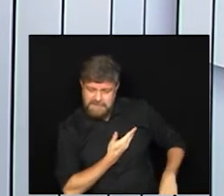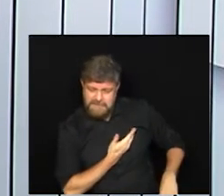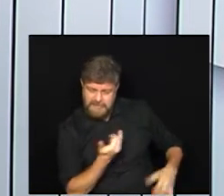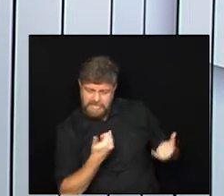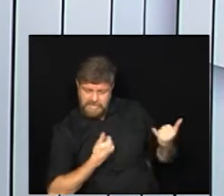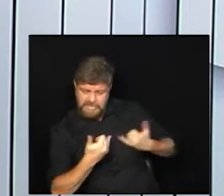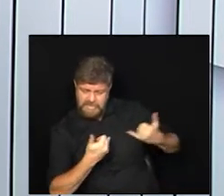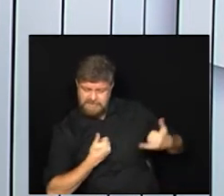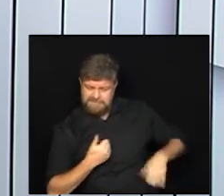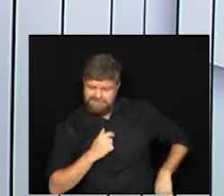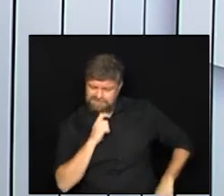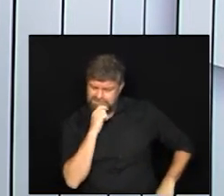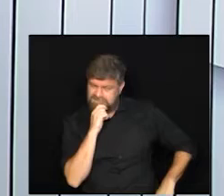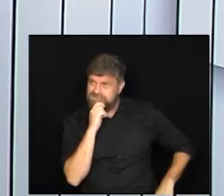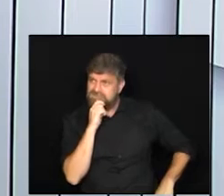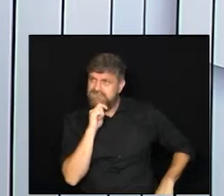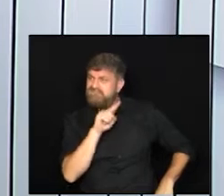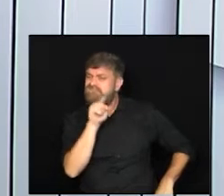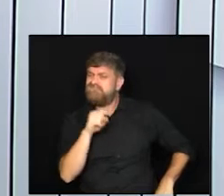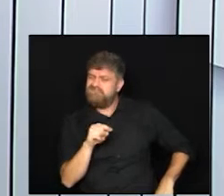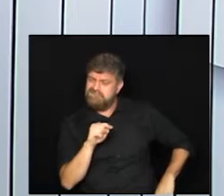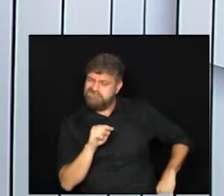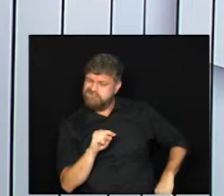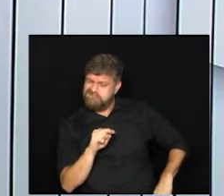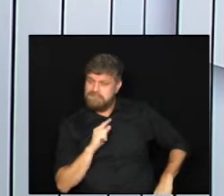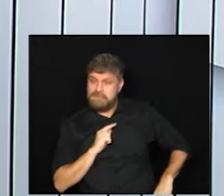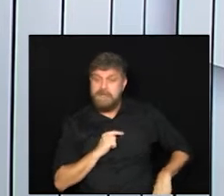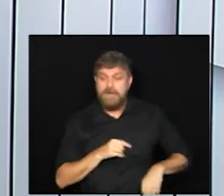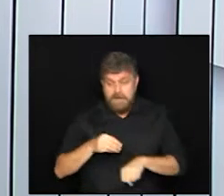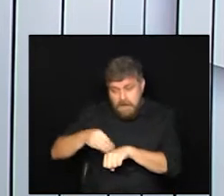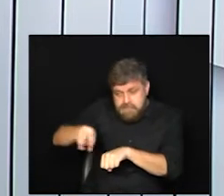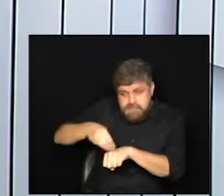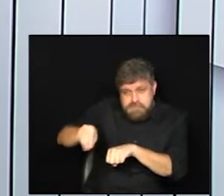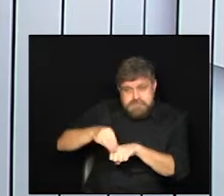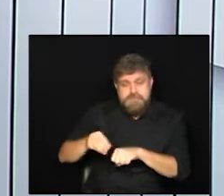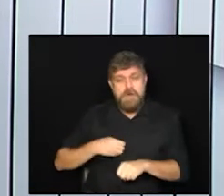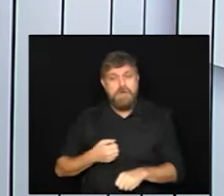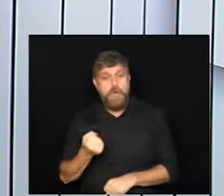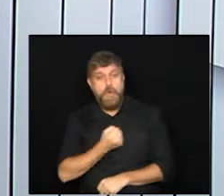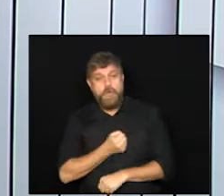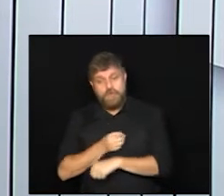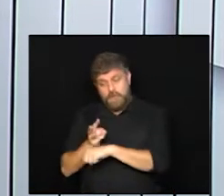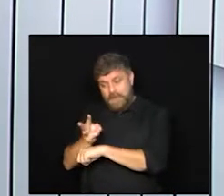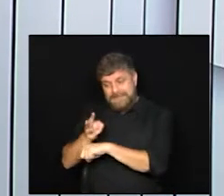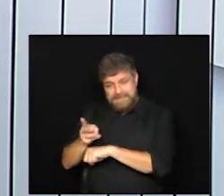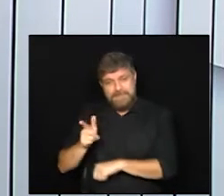alguma coisa para você que você ficou meio em dúvida mande o seu questionamento 19 é o DDD